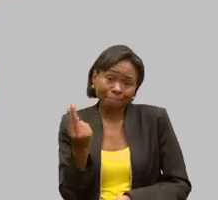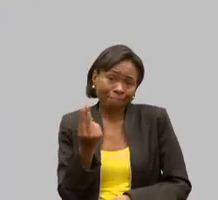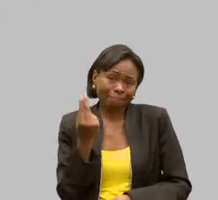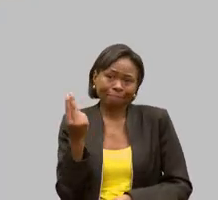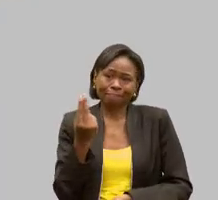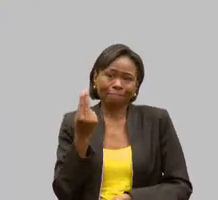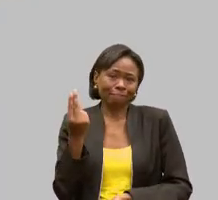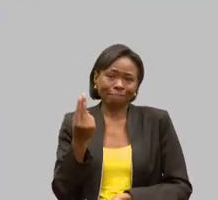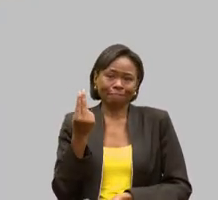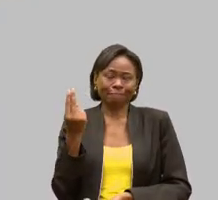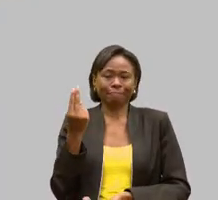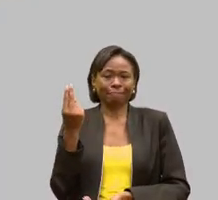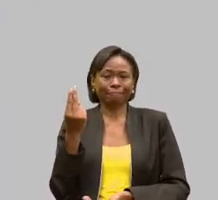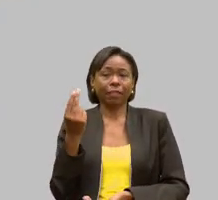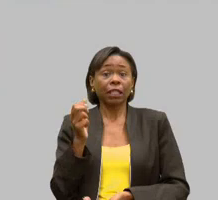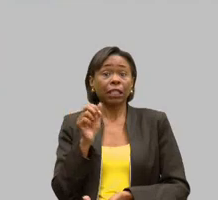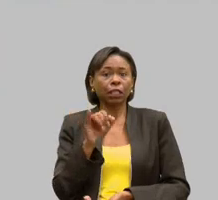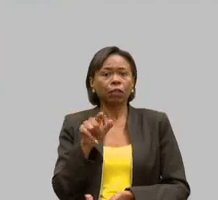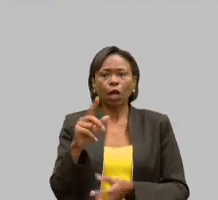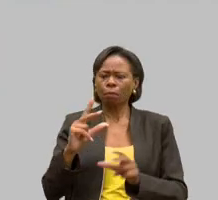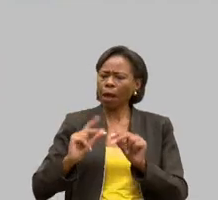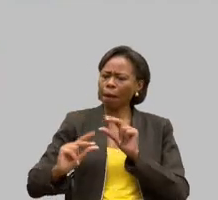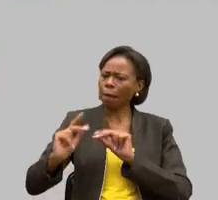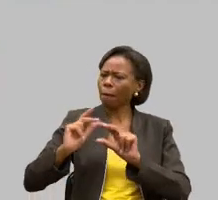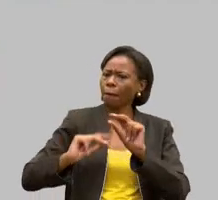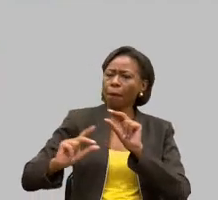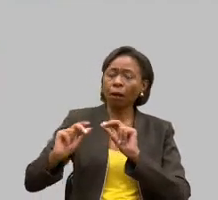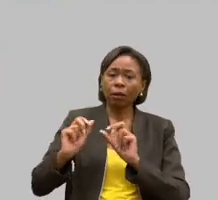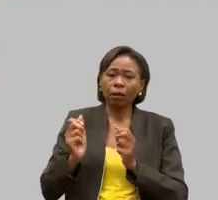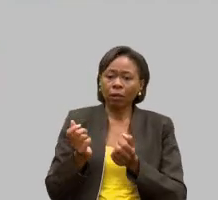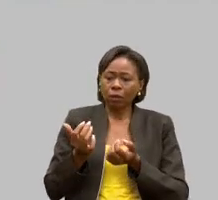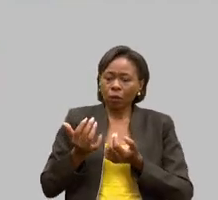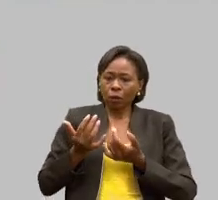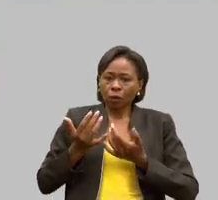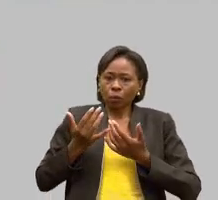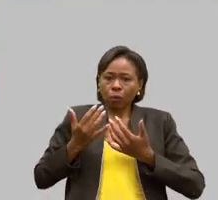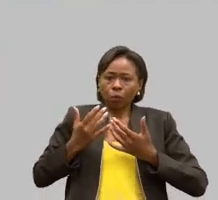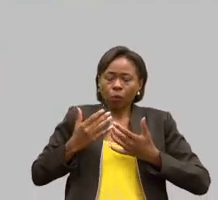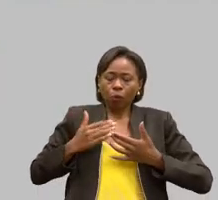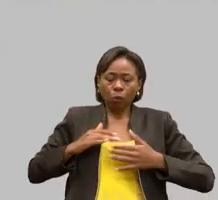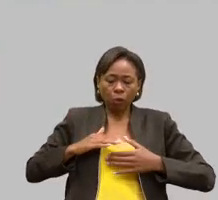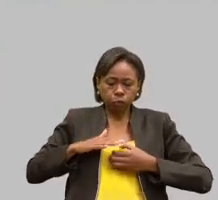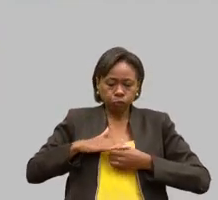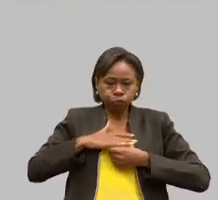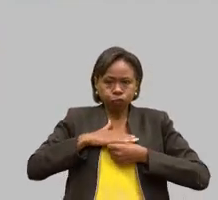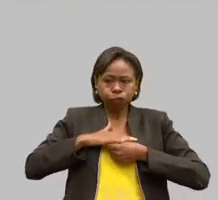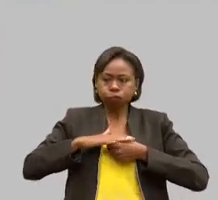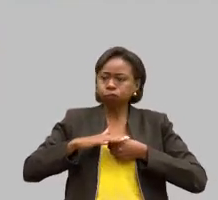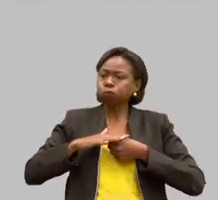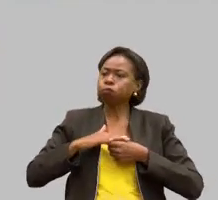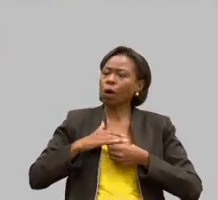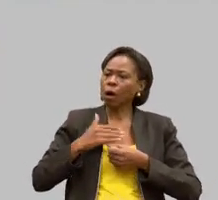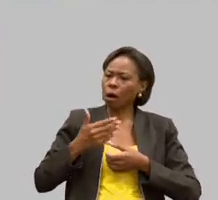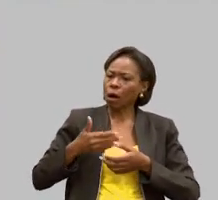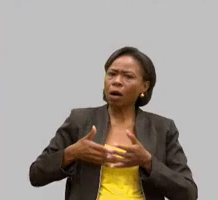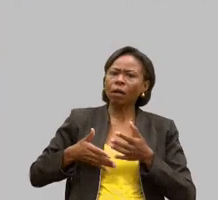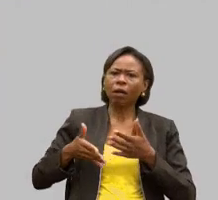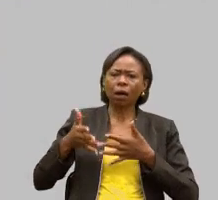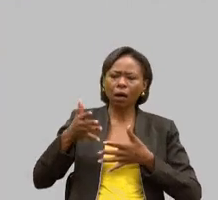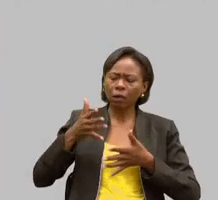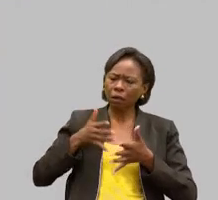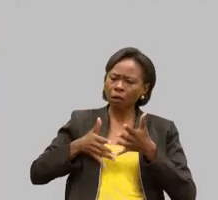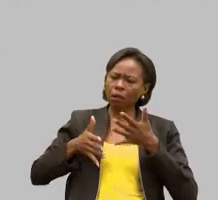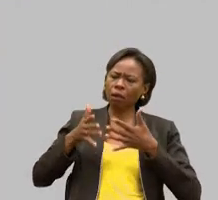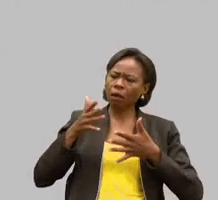Não, quando você enche a vida do outro, preenche, entrega algo a mais. Você é, entende? Você chega num nível